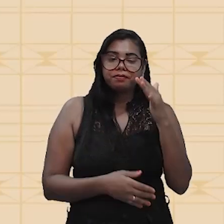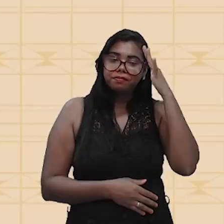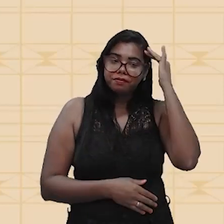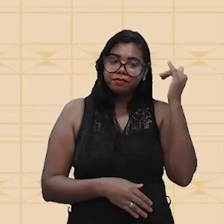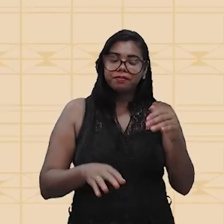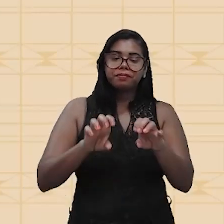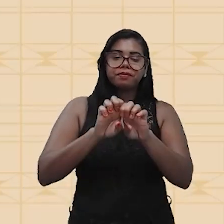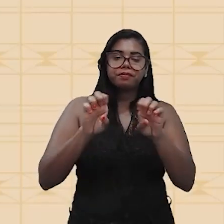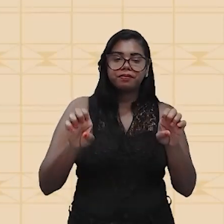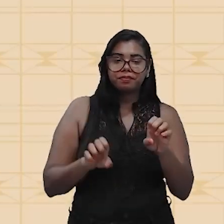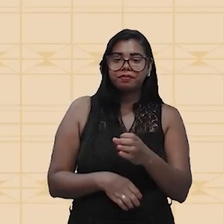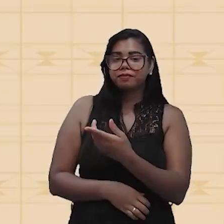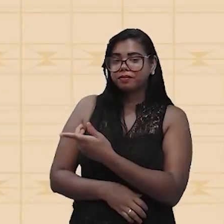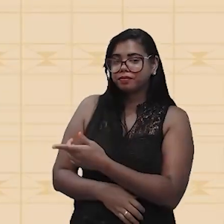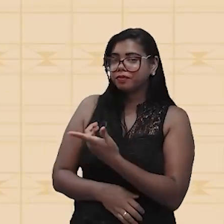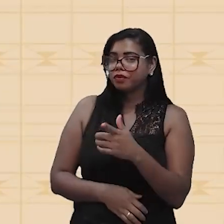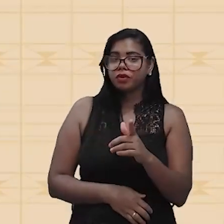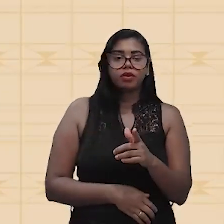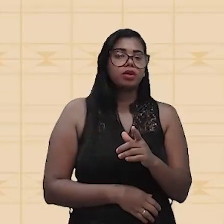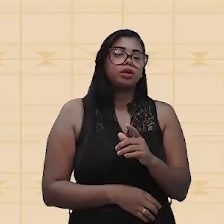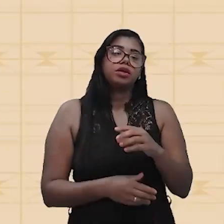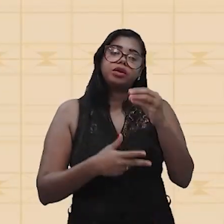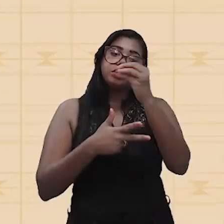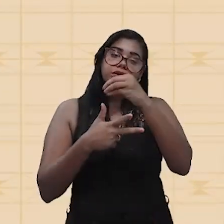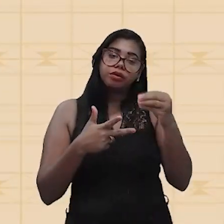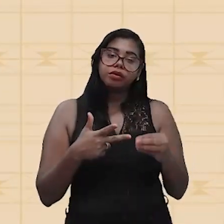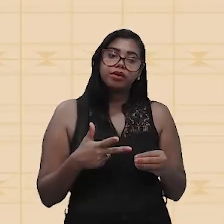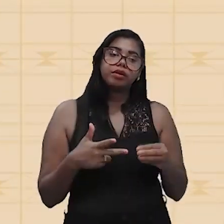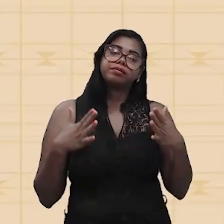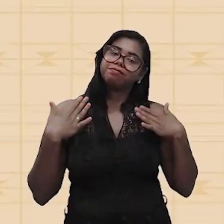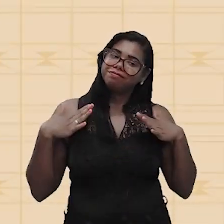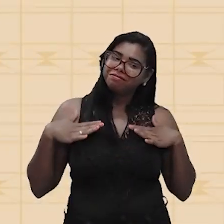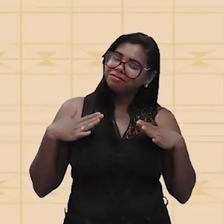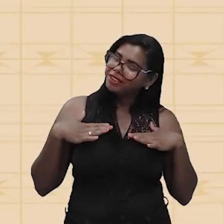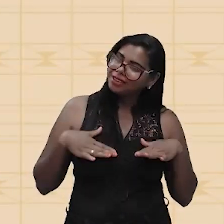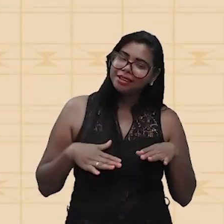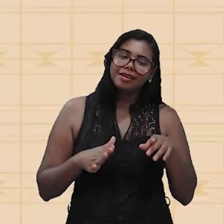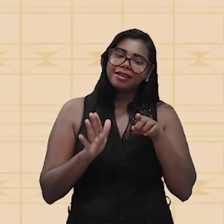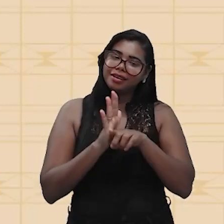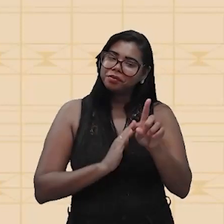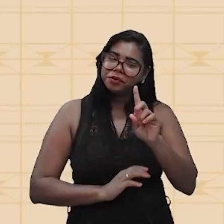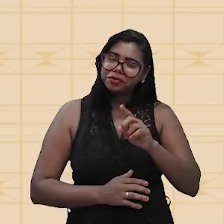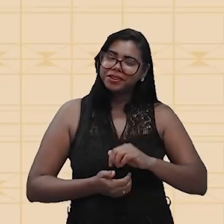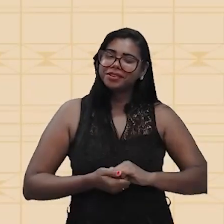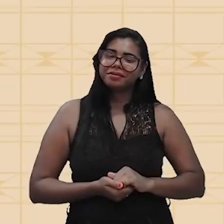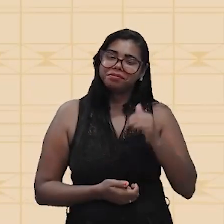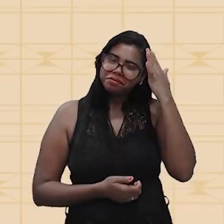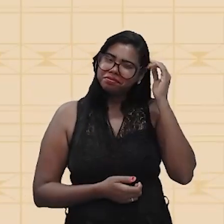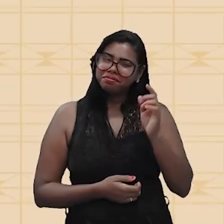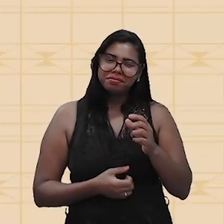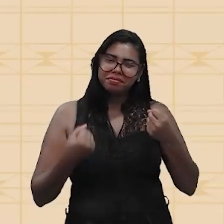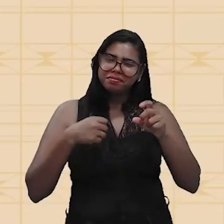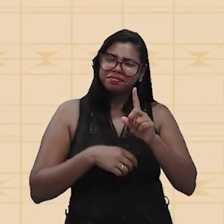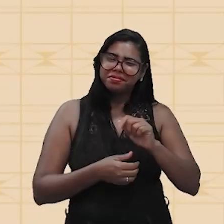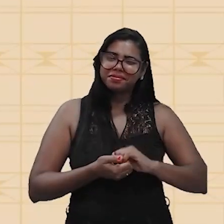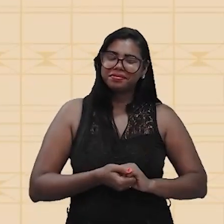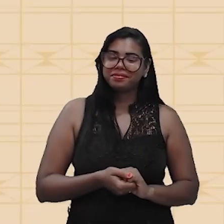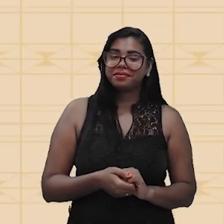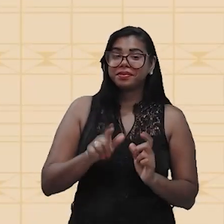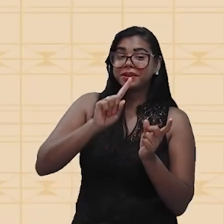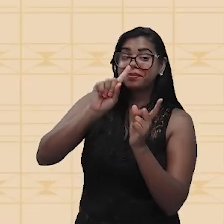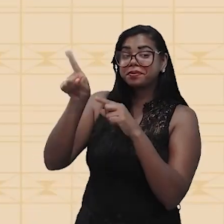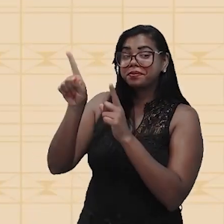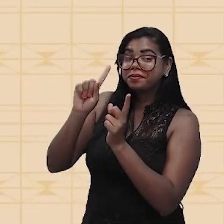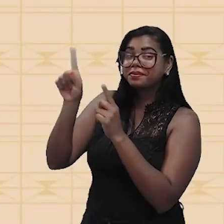ele não é um assunto cobrado pelo Enem, fica tranquilo, tá, Mecatraff? Que tu não vai estar precisando saber disso, belezinha? Então, tá aí, ó, um